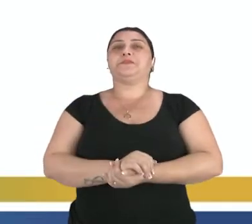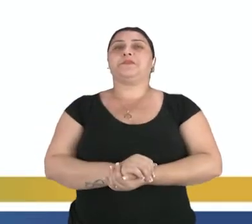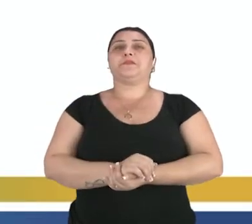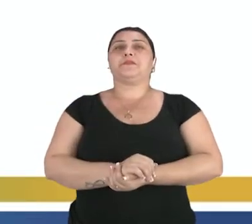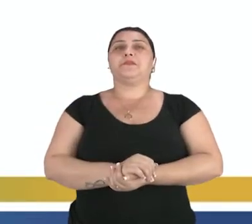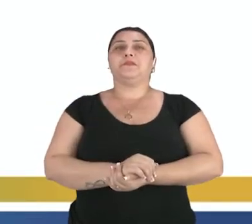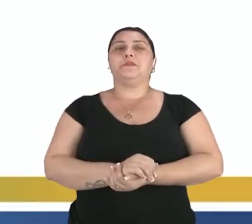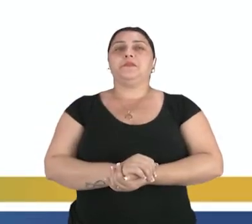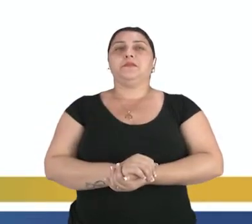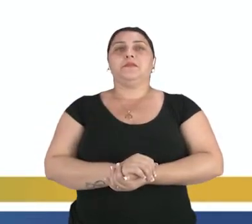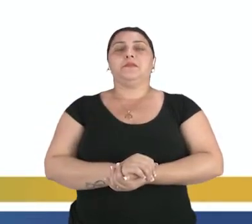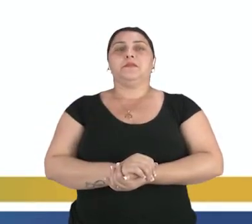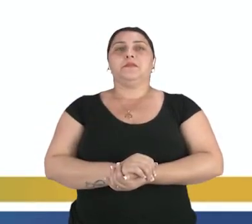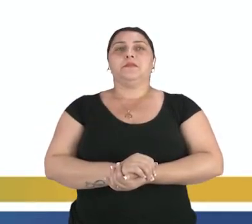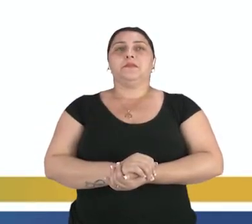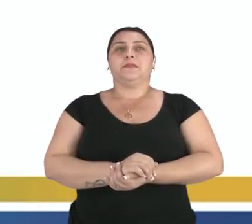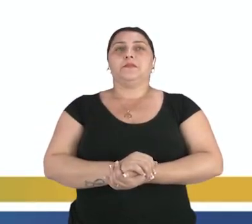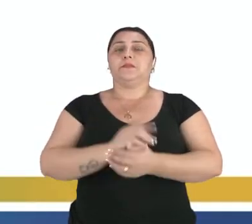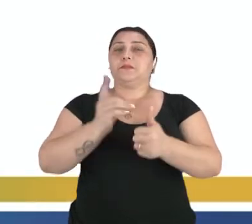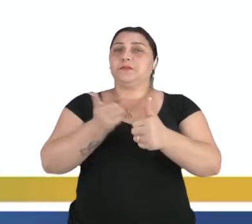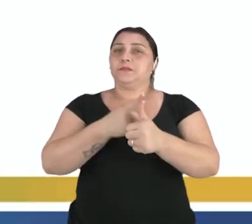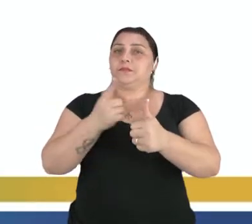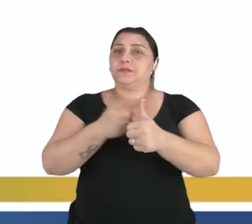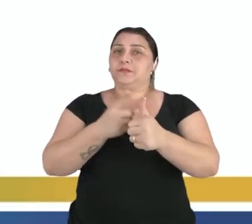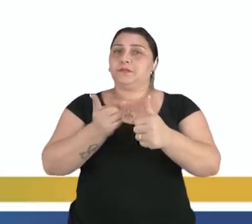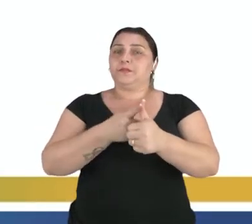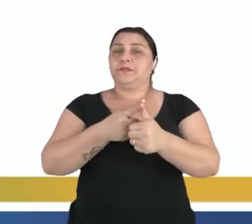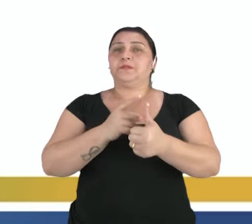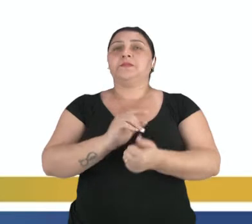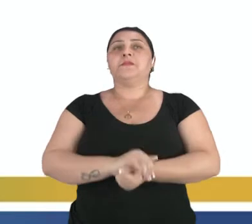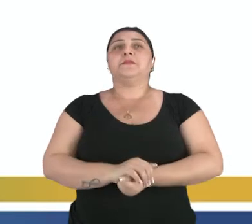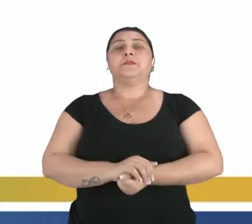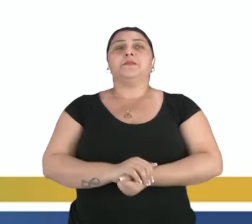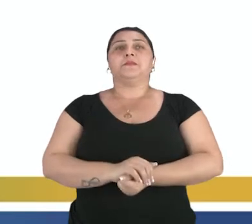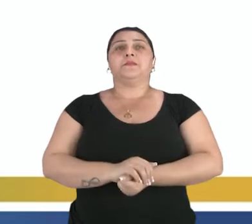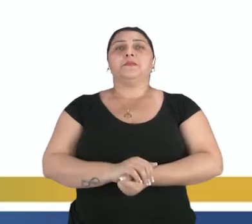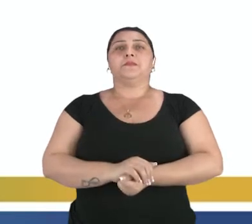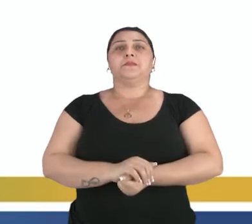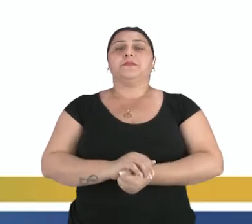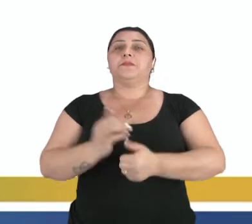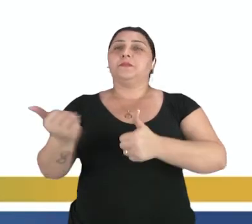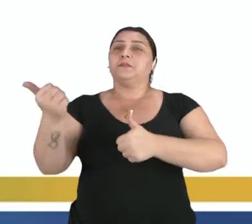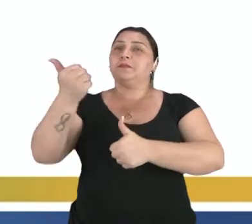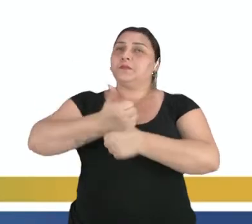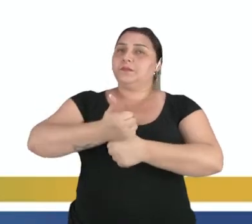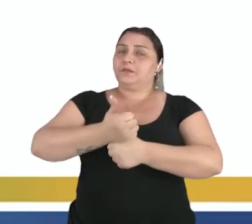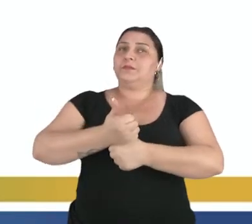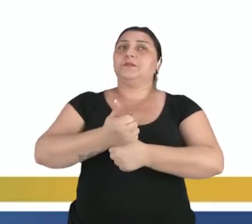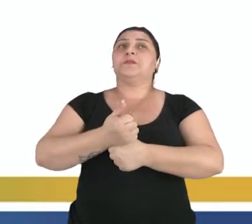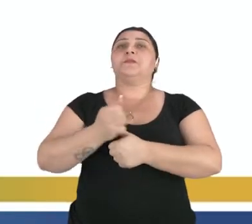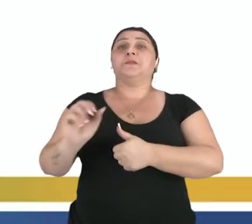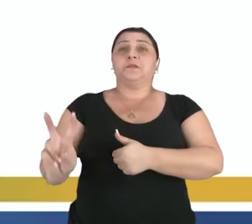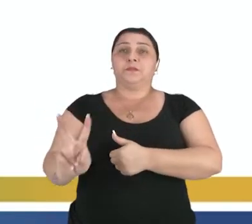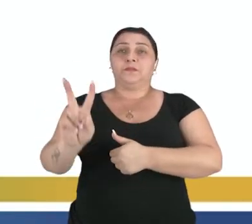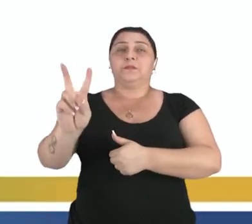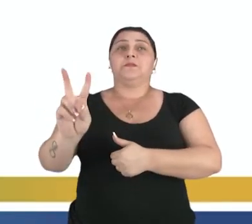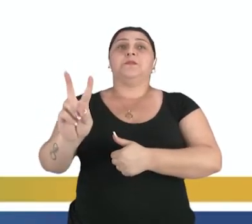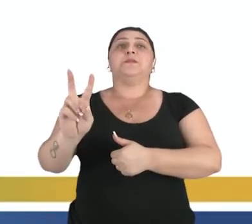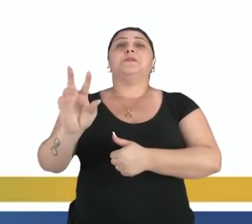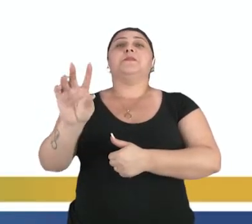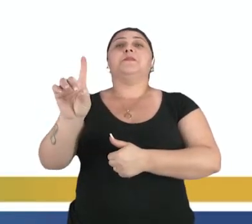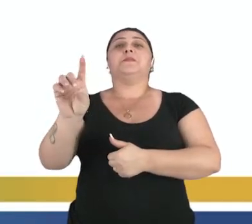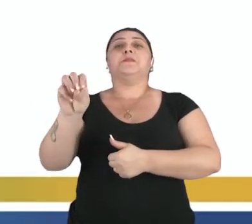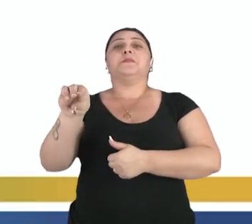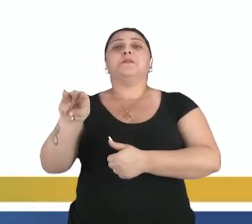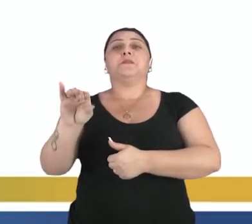domínio. Então, olha só. O primeiro passo é substituir o valor do